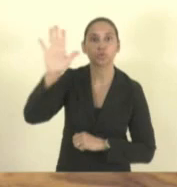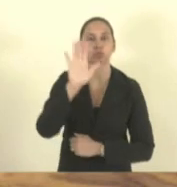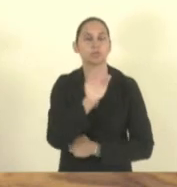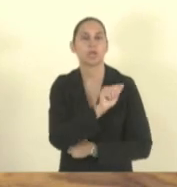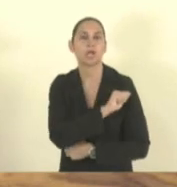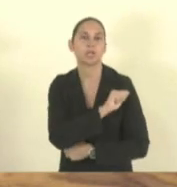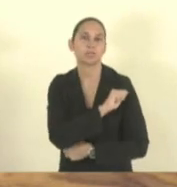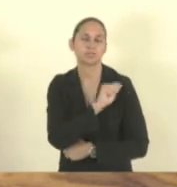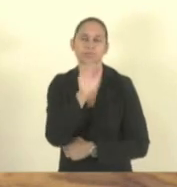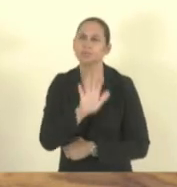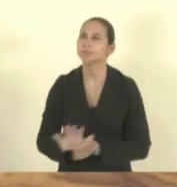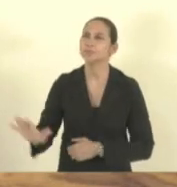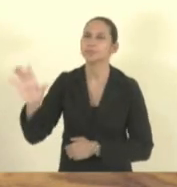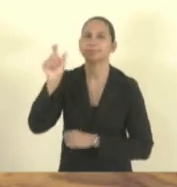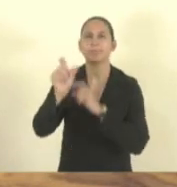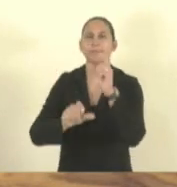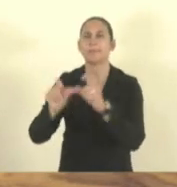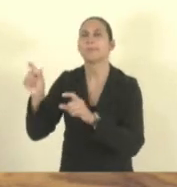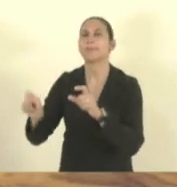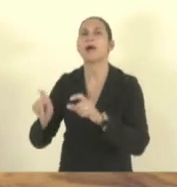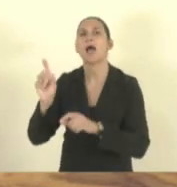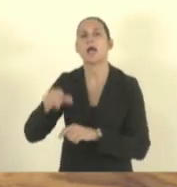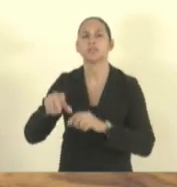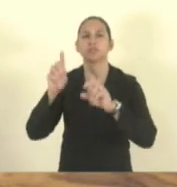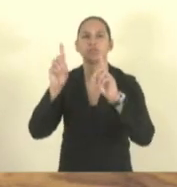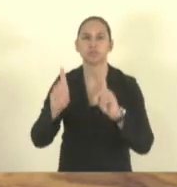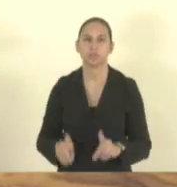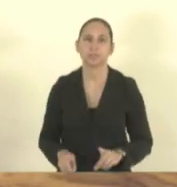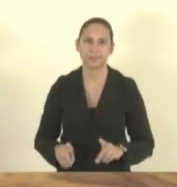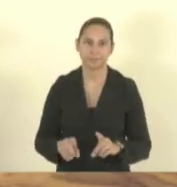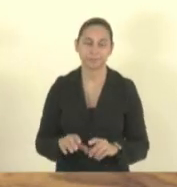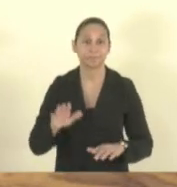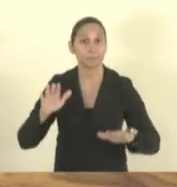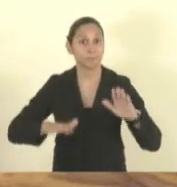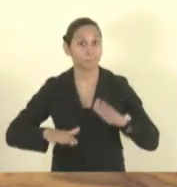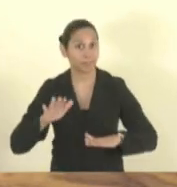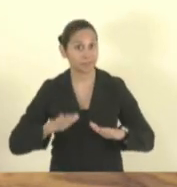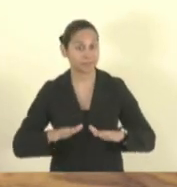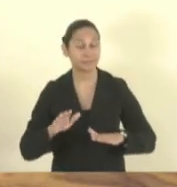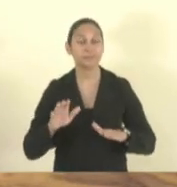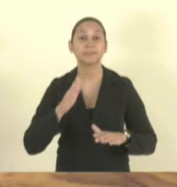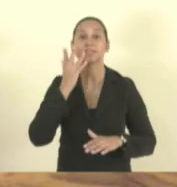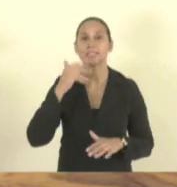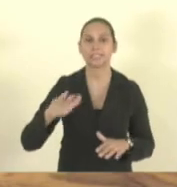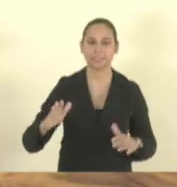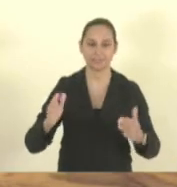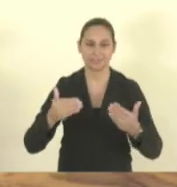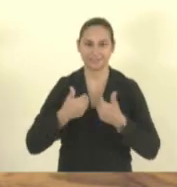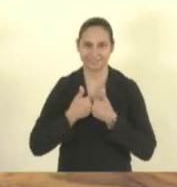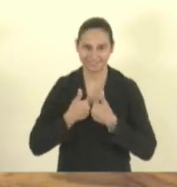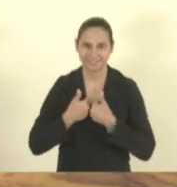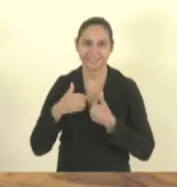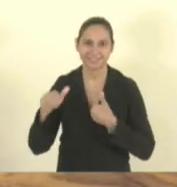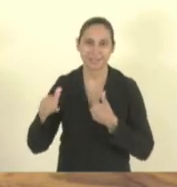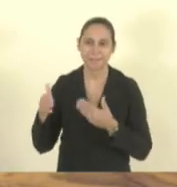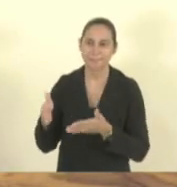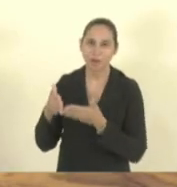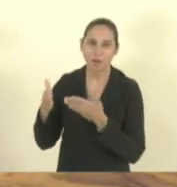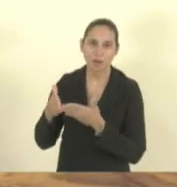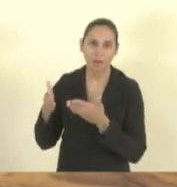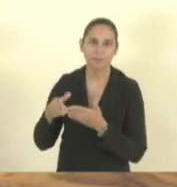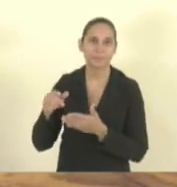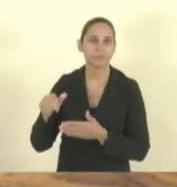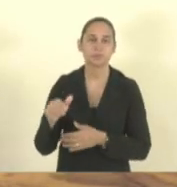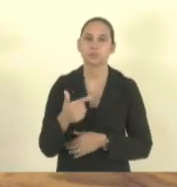Todos. Às vezes, a criança autista da periferia que não tem tratamento pelo